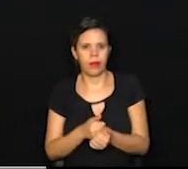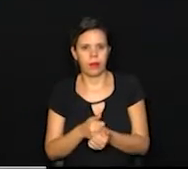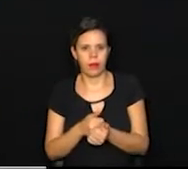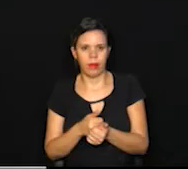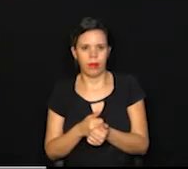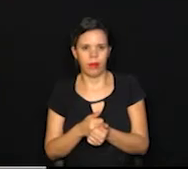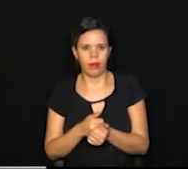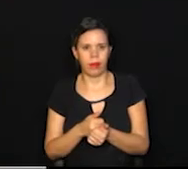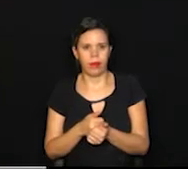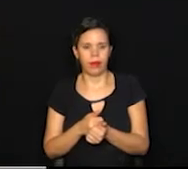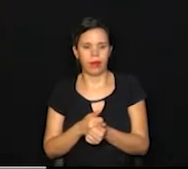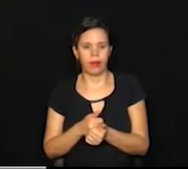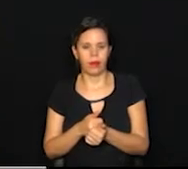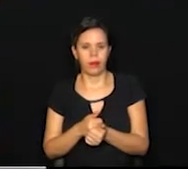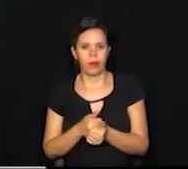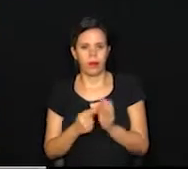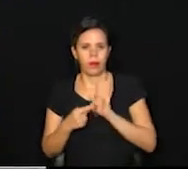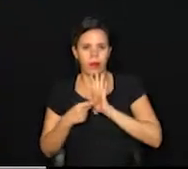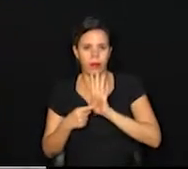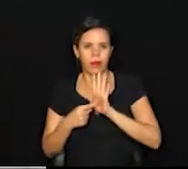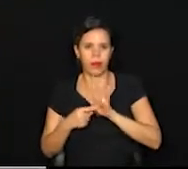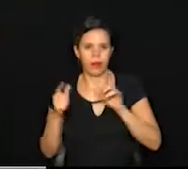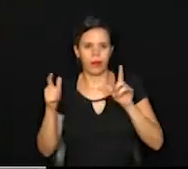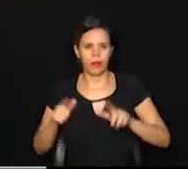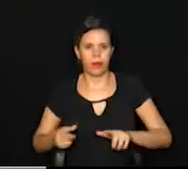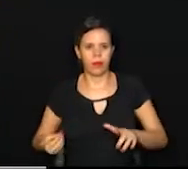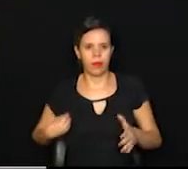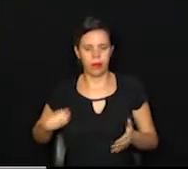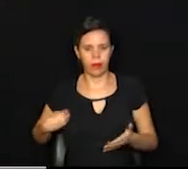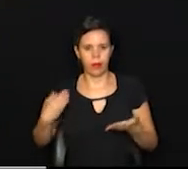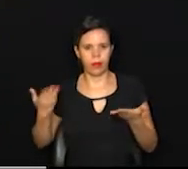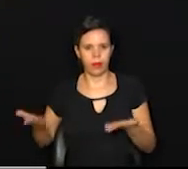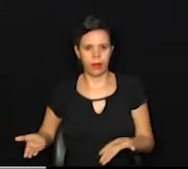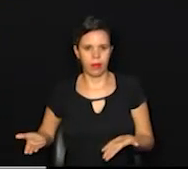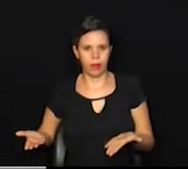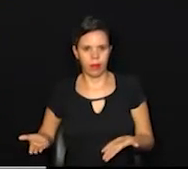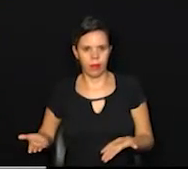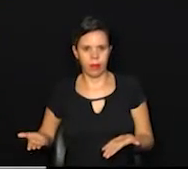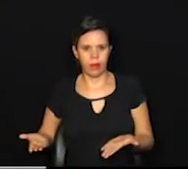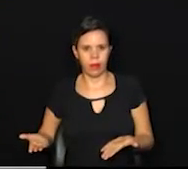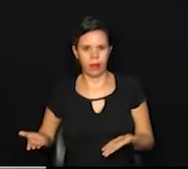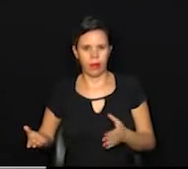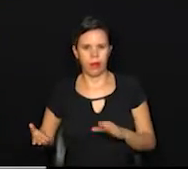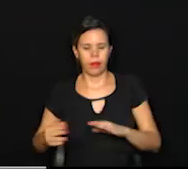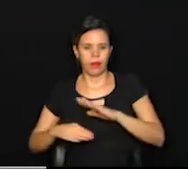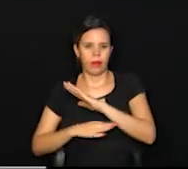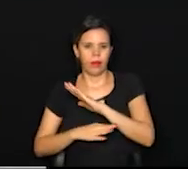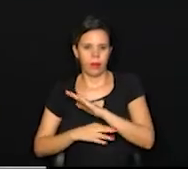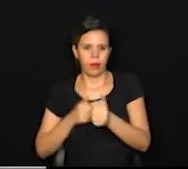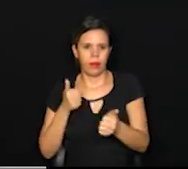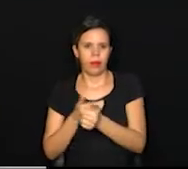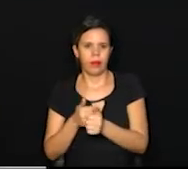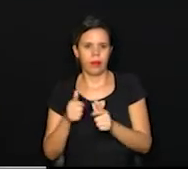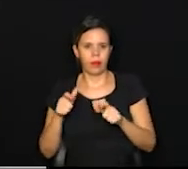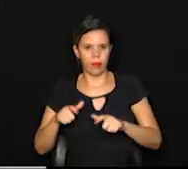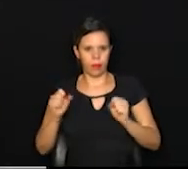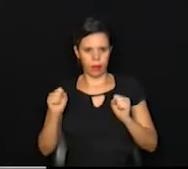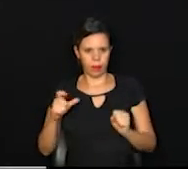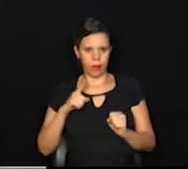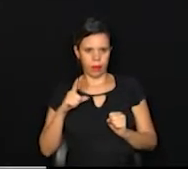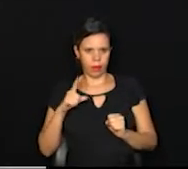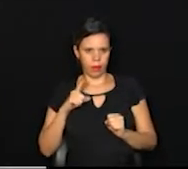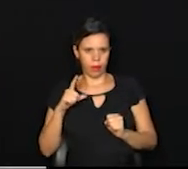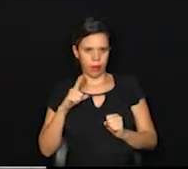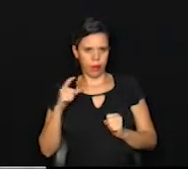para que você olhe. Então, ele mostra onde você está, Câmara Municipal, e o lugar mais perto que teria